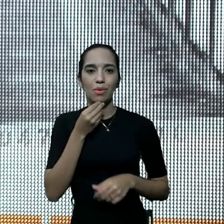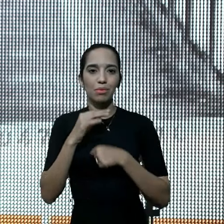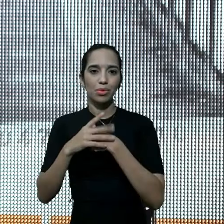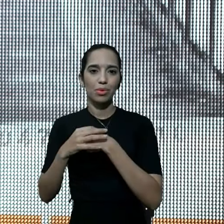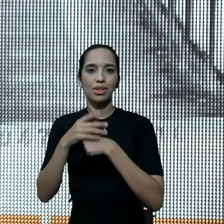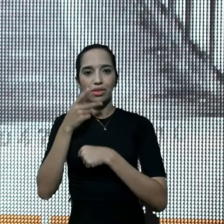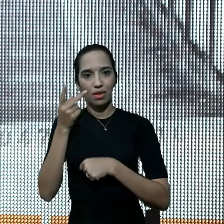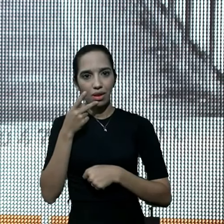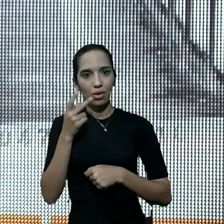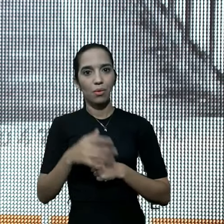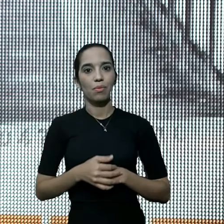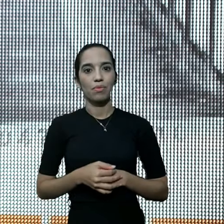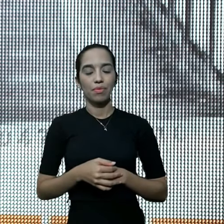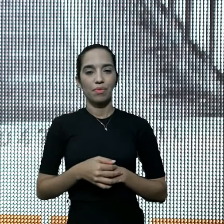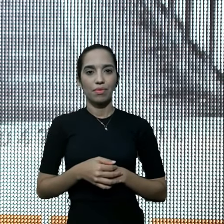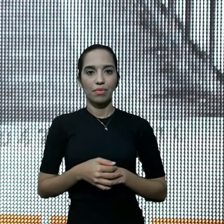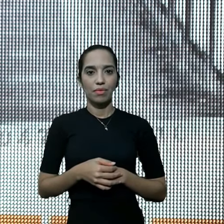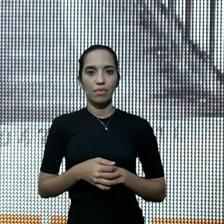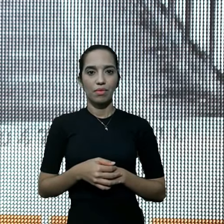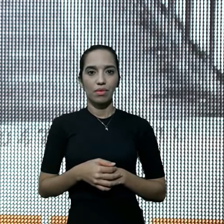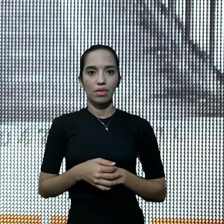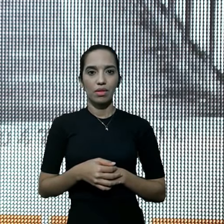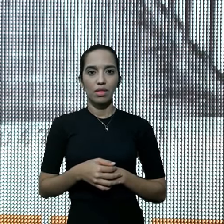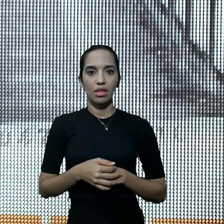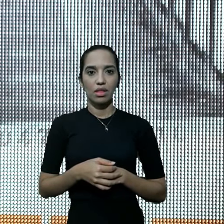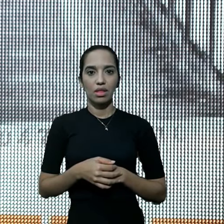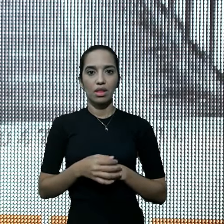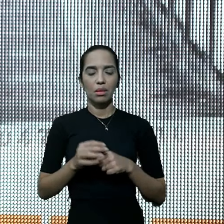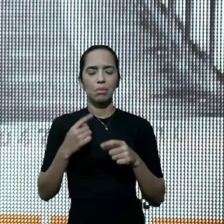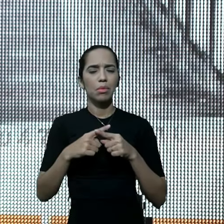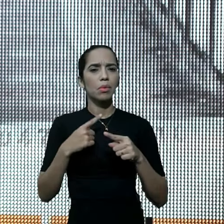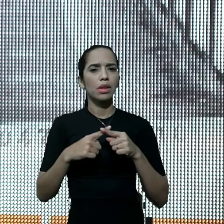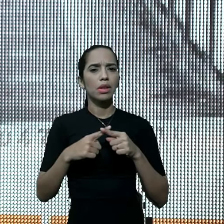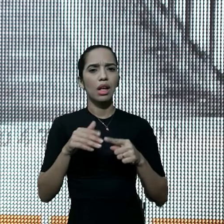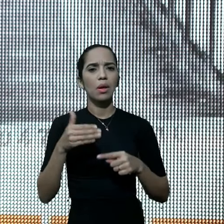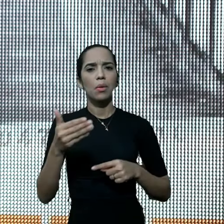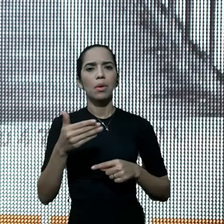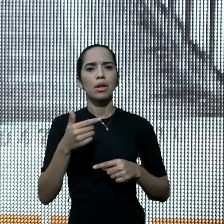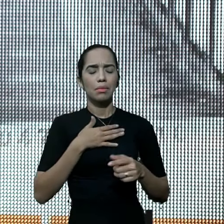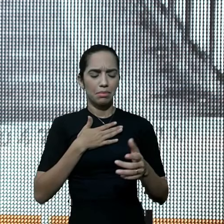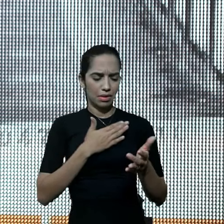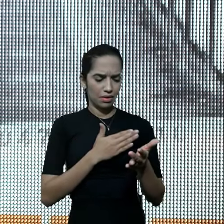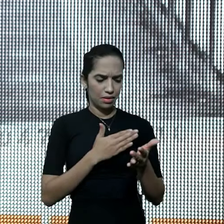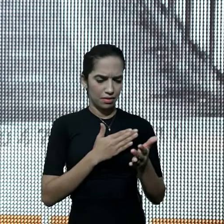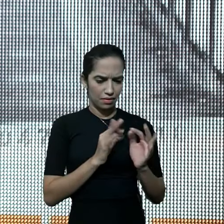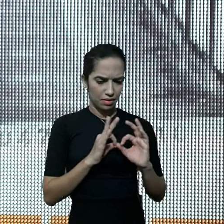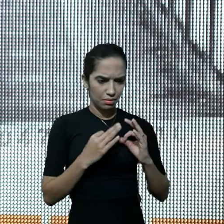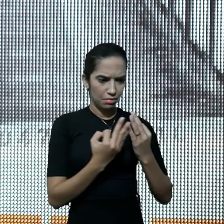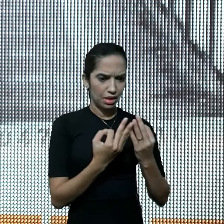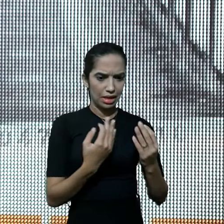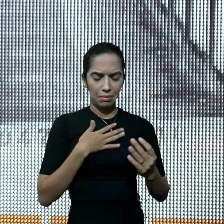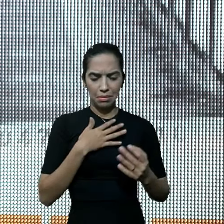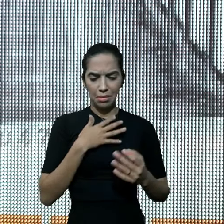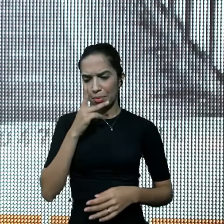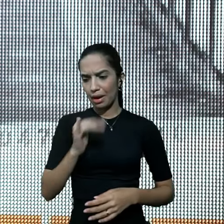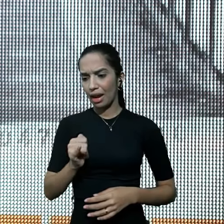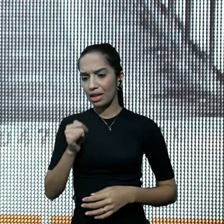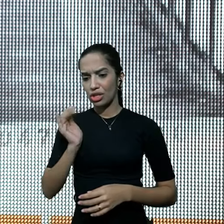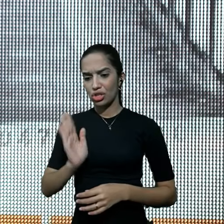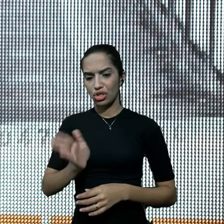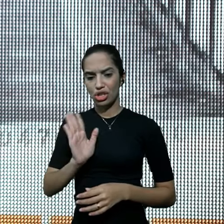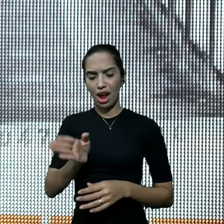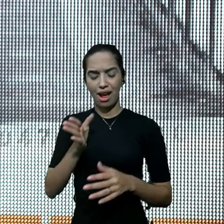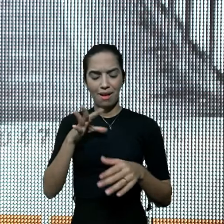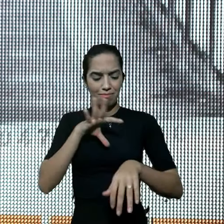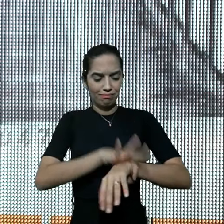Senhor, será que o Senhor pode, fazer alguma coisa, pela minha família, meu pai, já foi internado, cinco vezes, nós